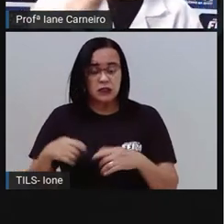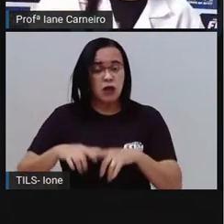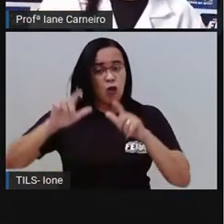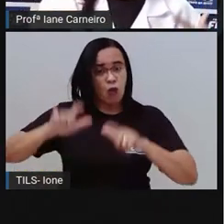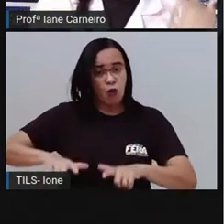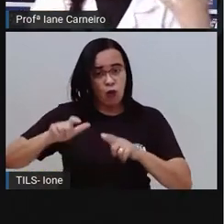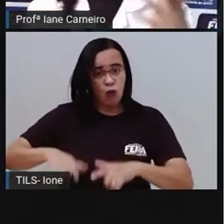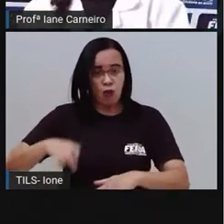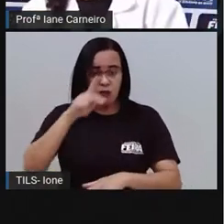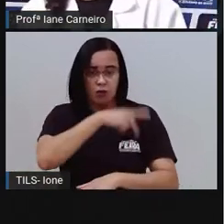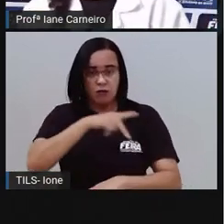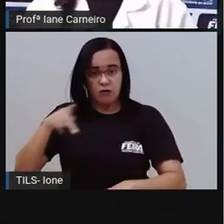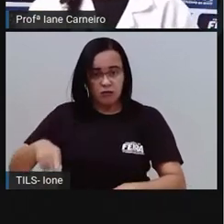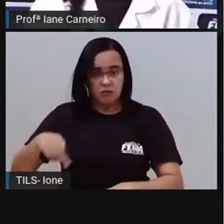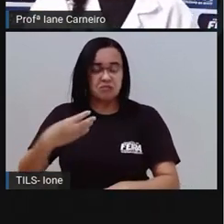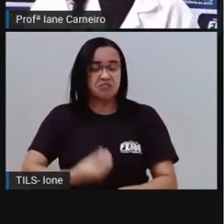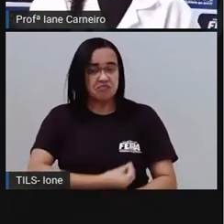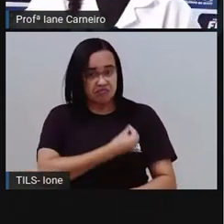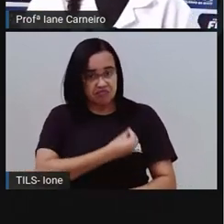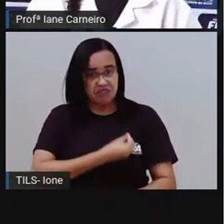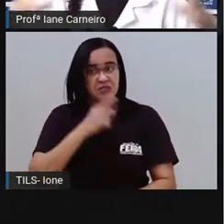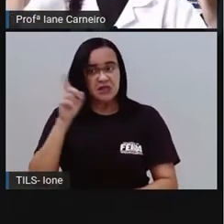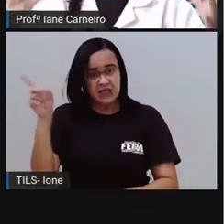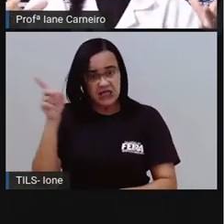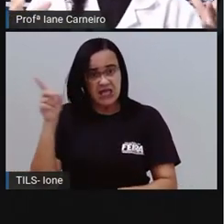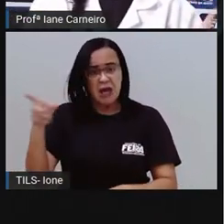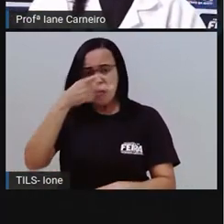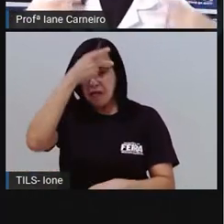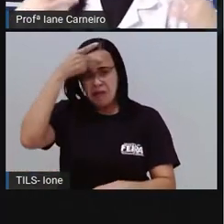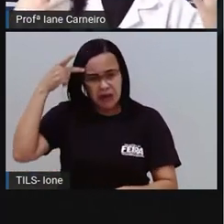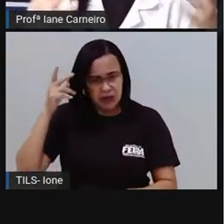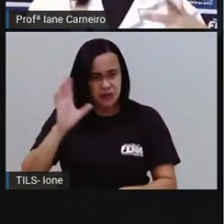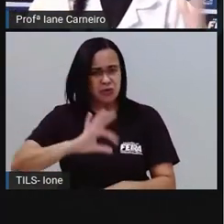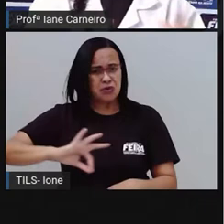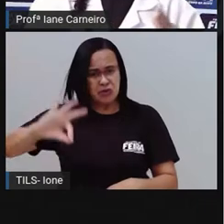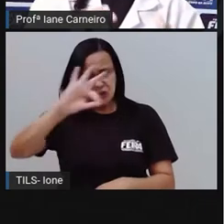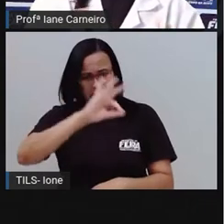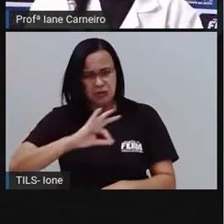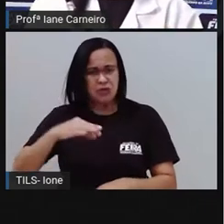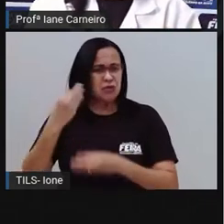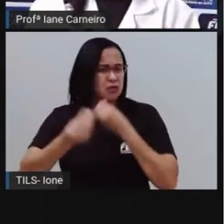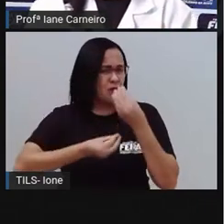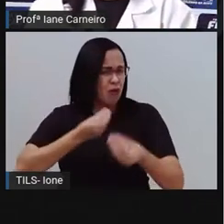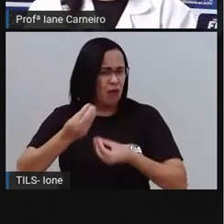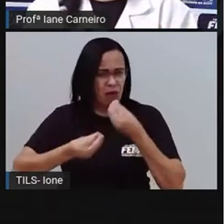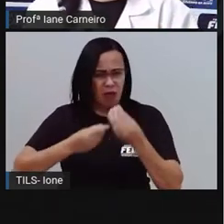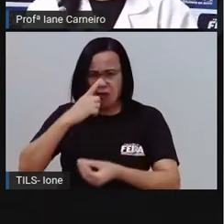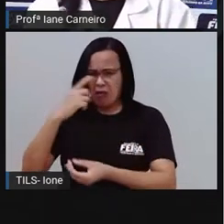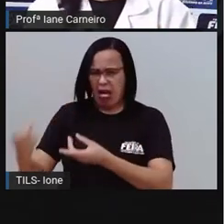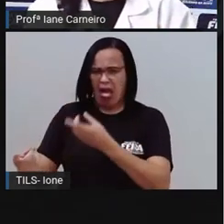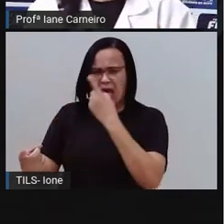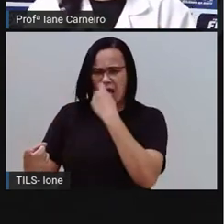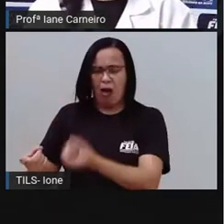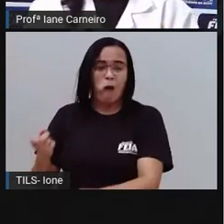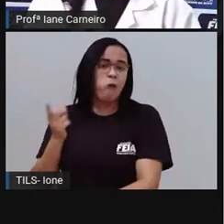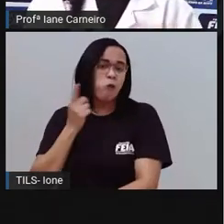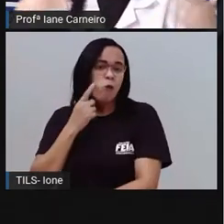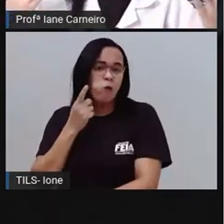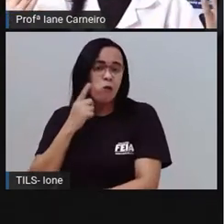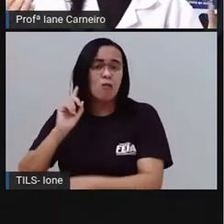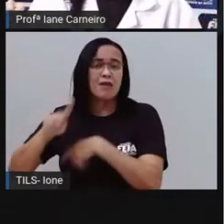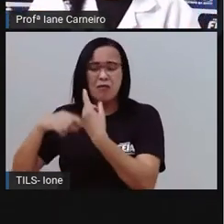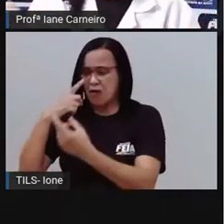jogarem papel de bala no chão, né? As árvores, as pessoas não varriam as portas de sua casa.